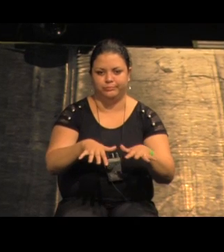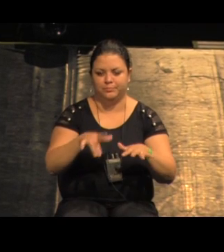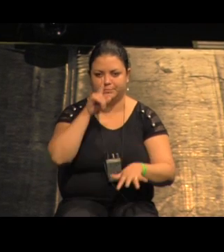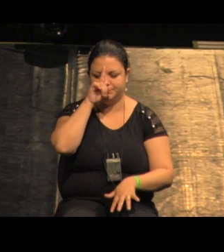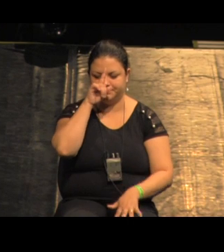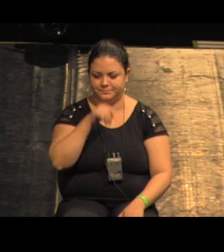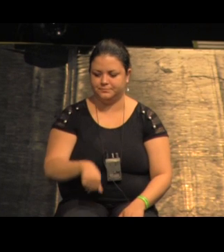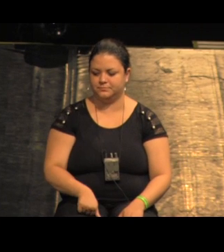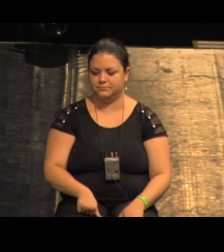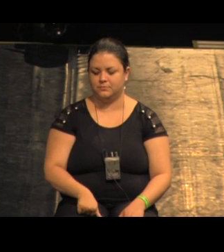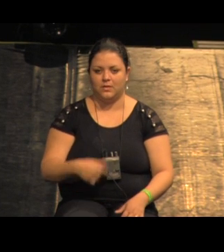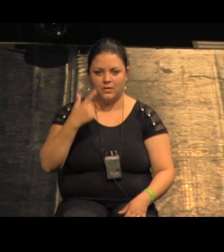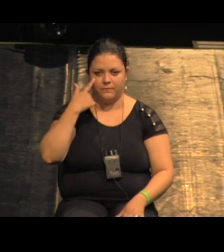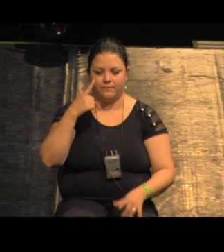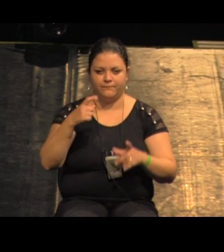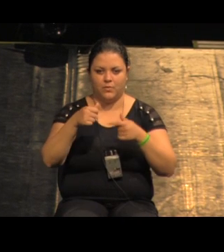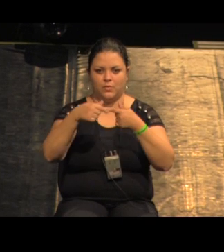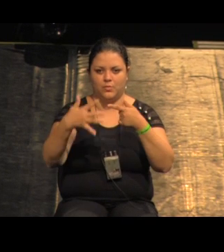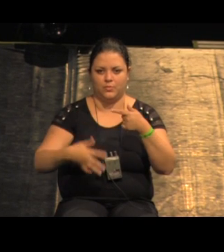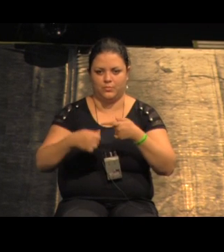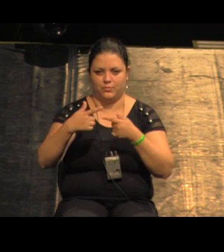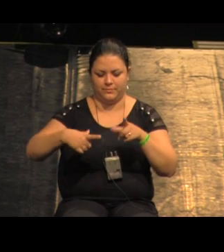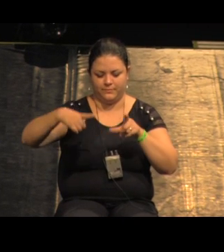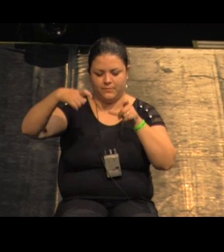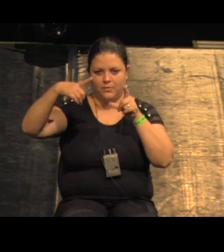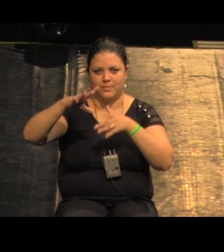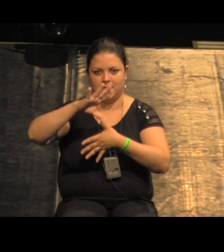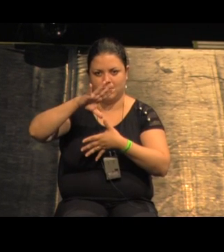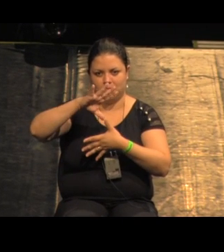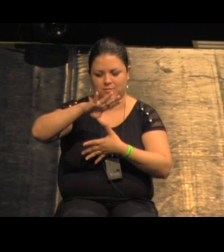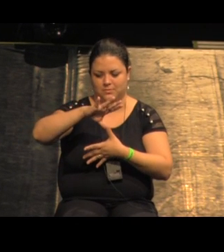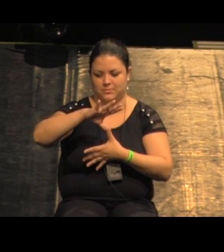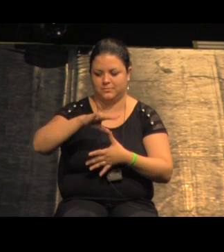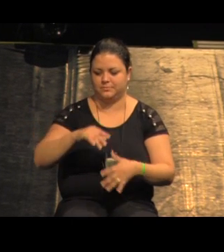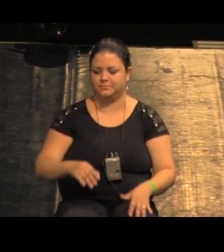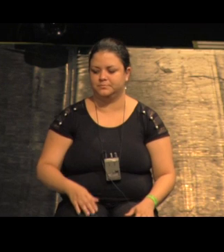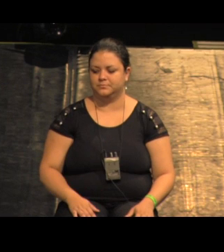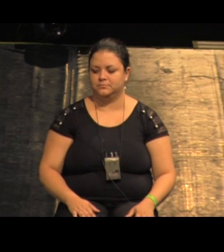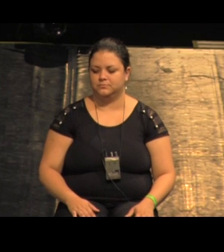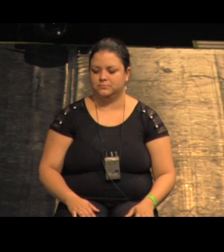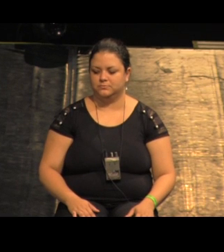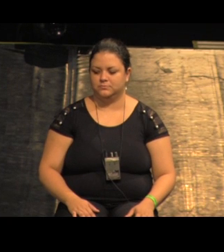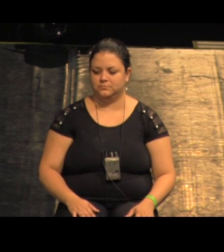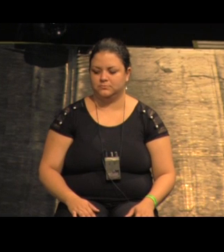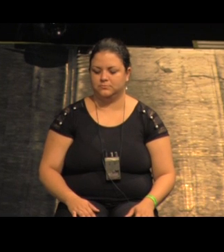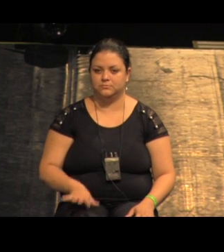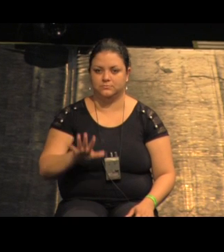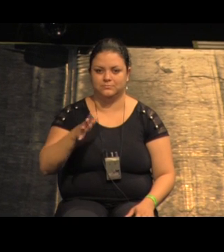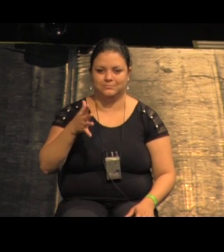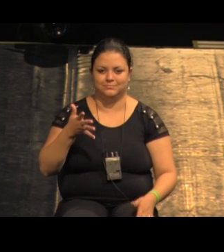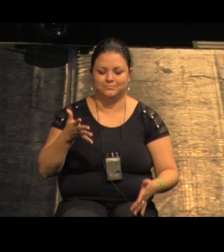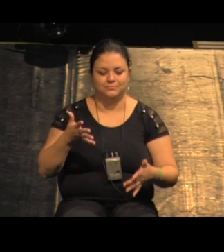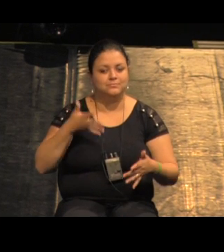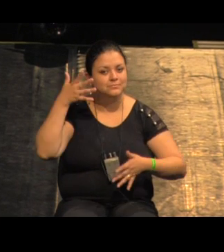essa aqui é uma foto do Google que eu tirei agora para a palestra já começam a aparecer as novas construções mas para a narrativa daqui é